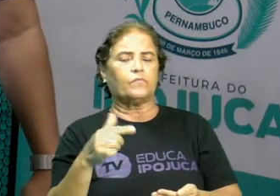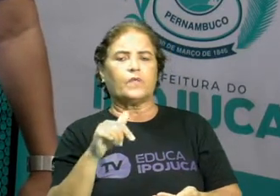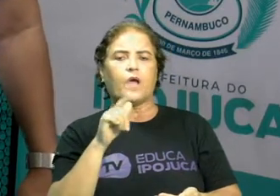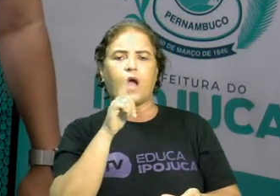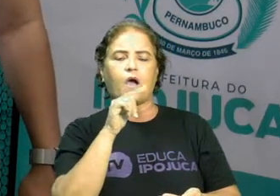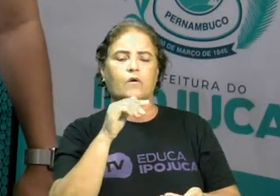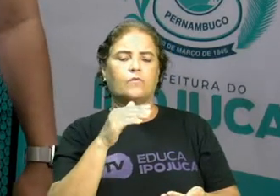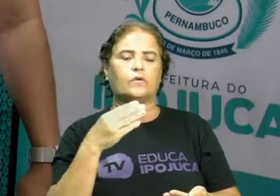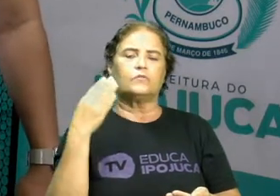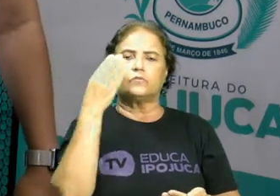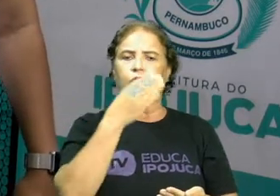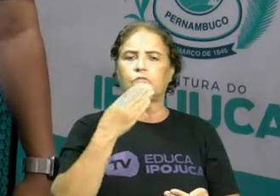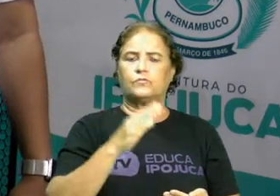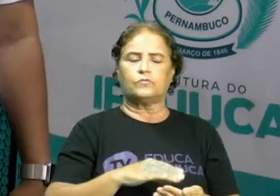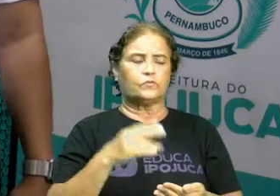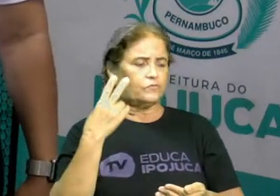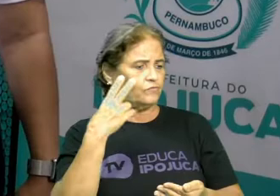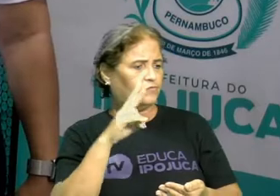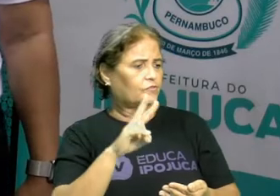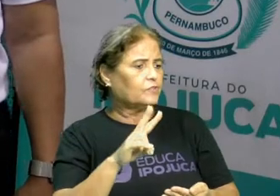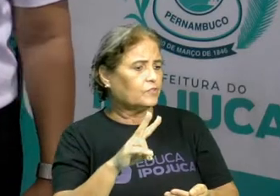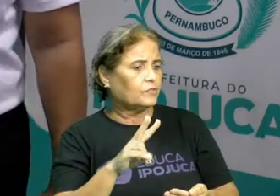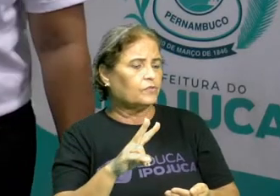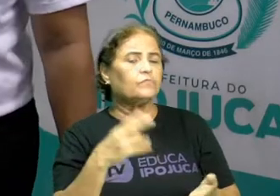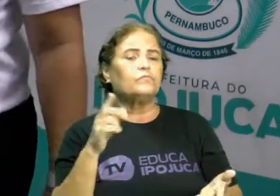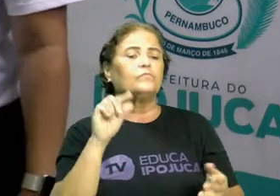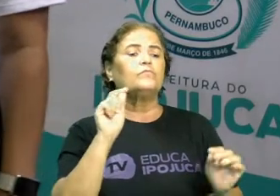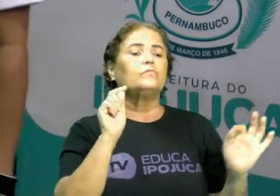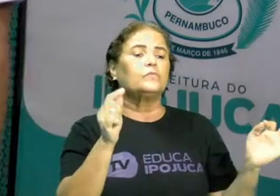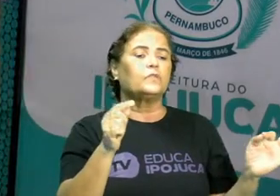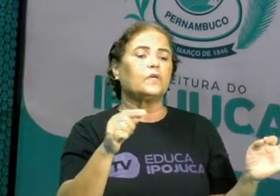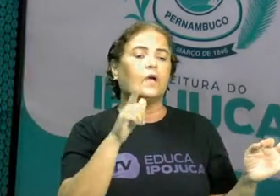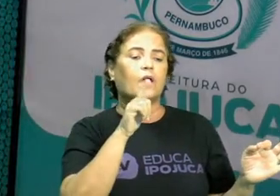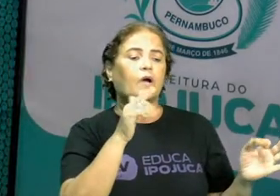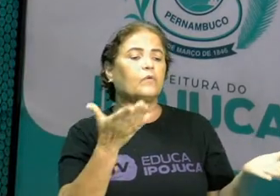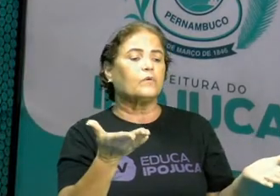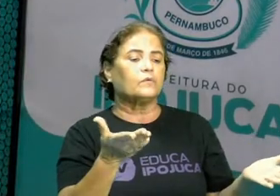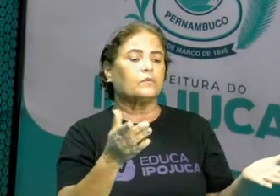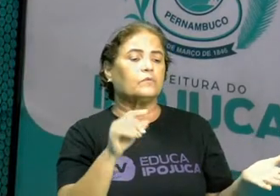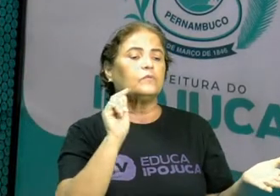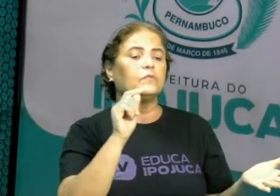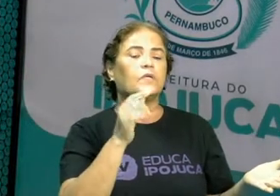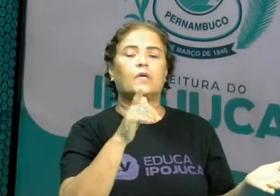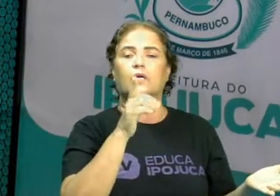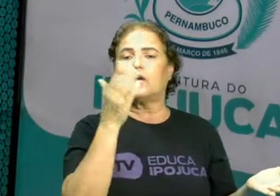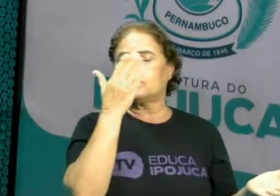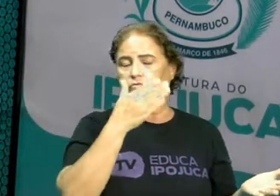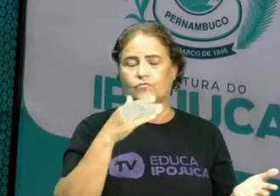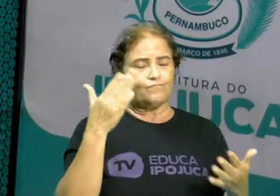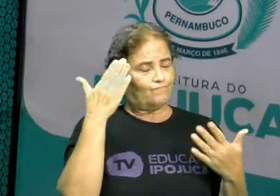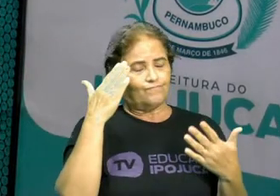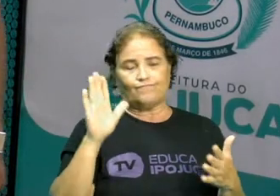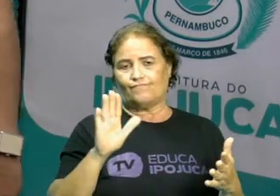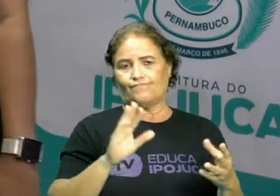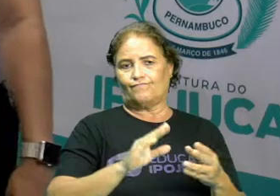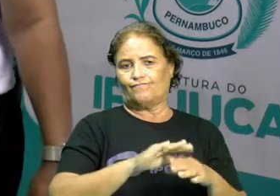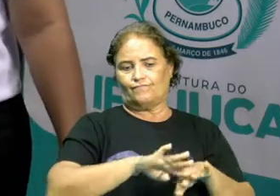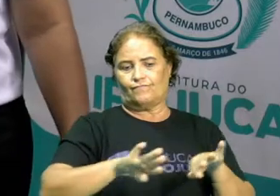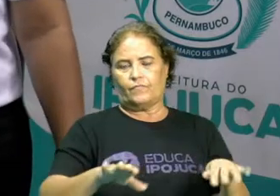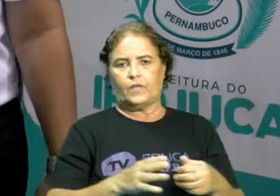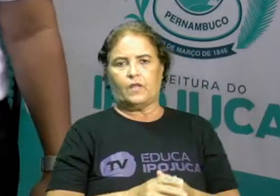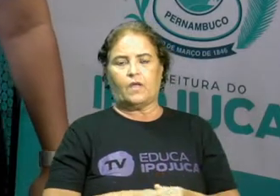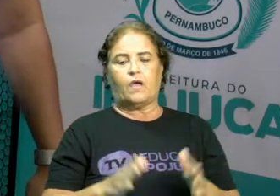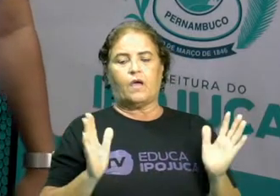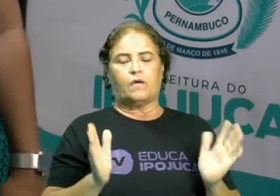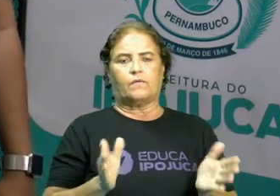e não vou saber o que é água nem o que é açúcar. Já as misturas heterogêneas é